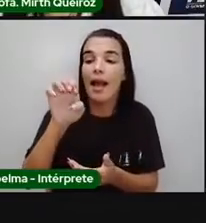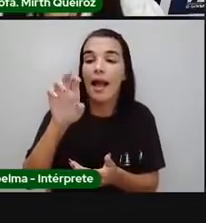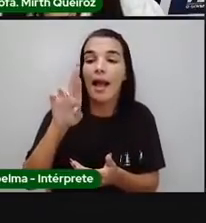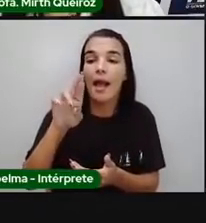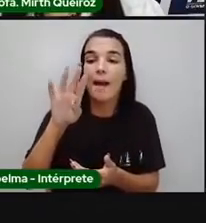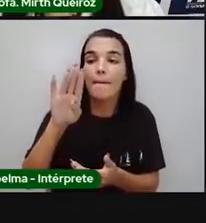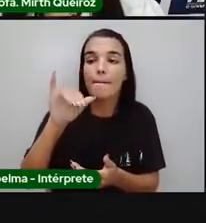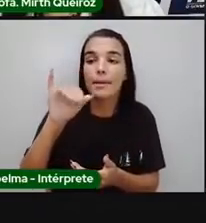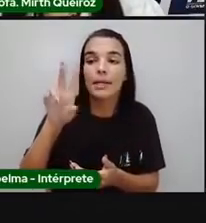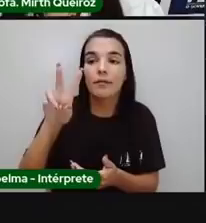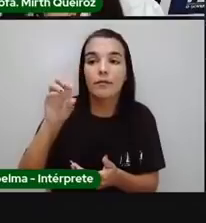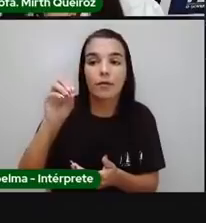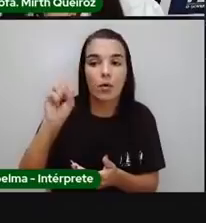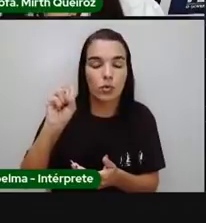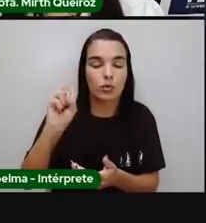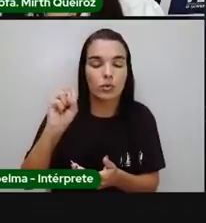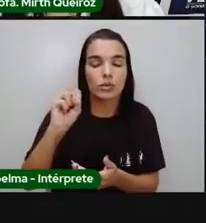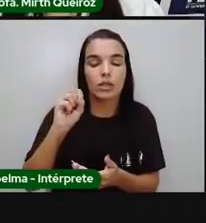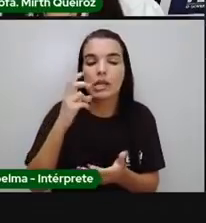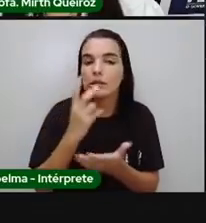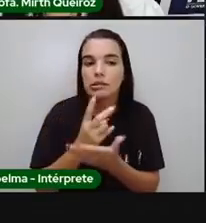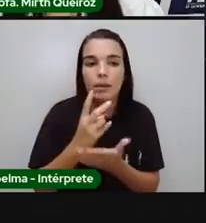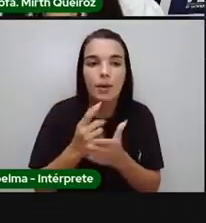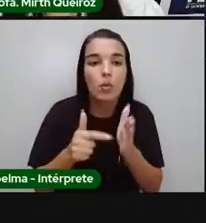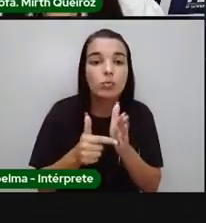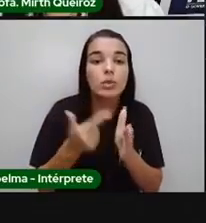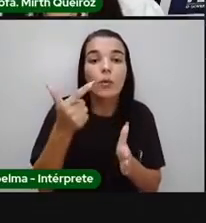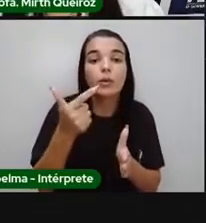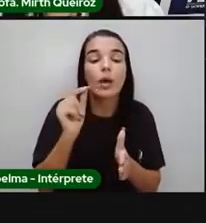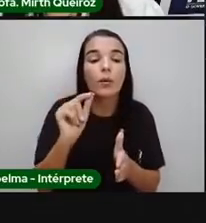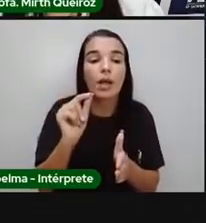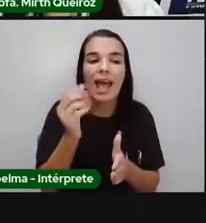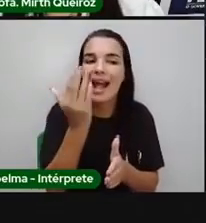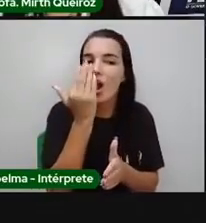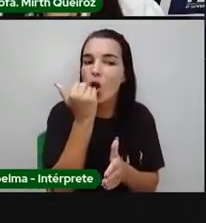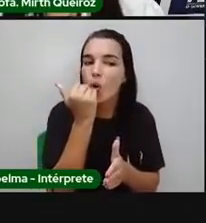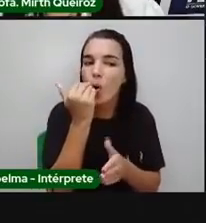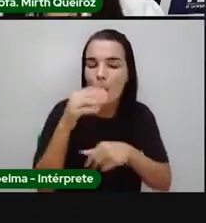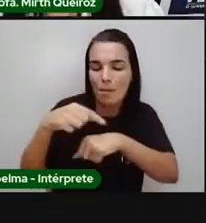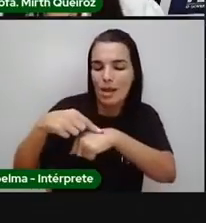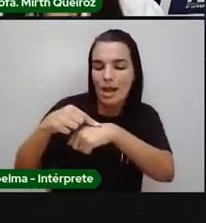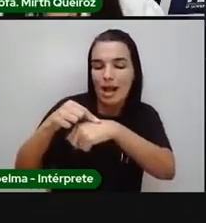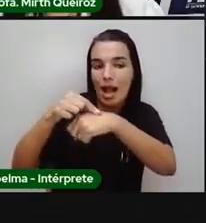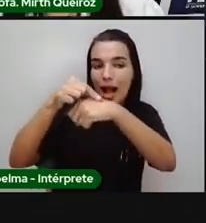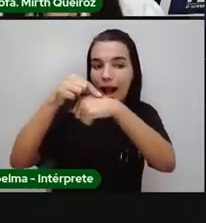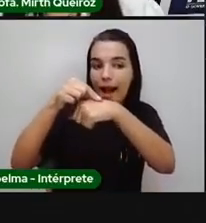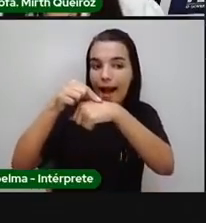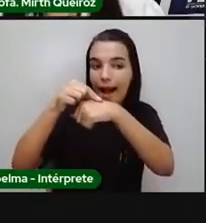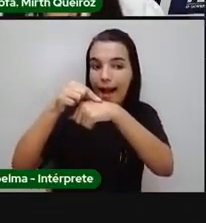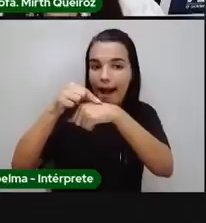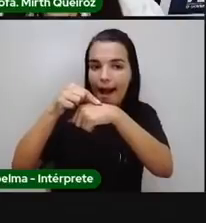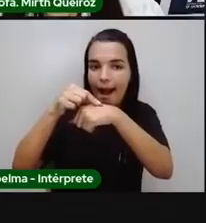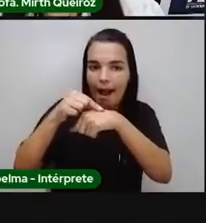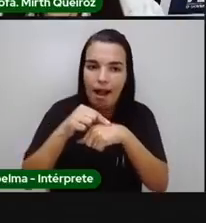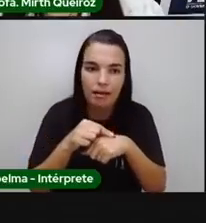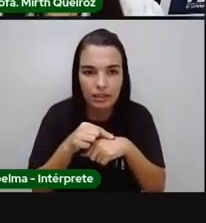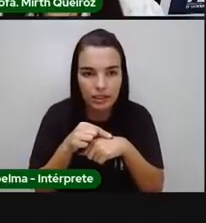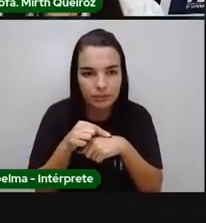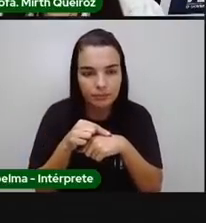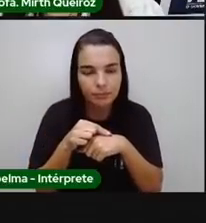plantas. Os secundários sempre vão ser carnívoros. São aqueles que se alimentam de outros